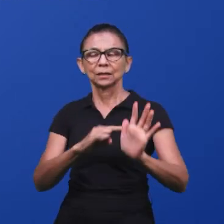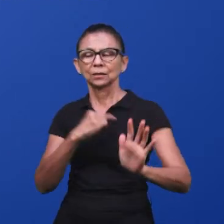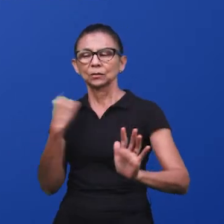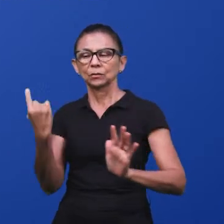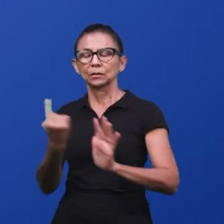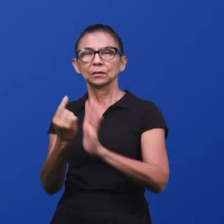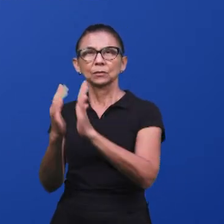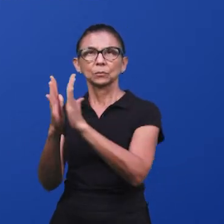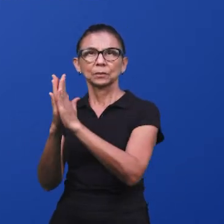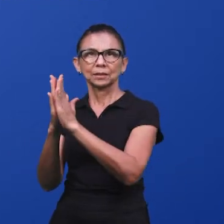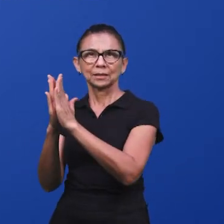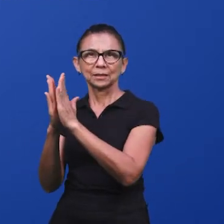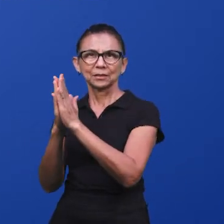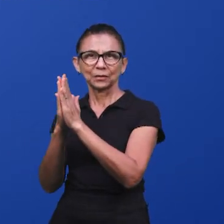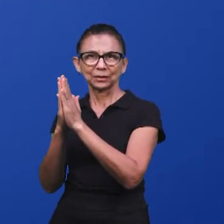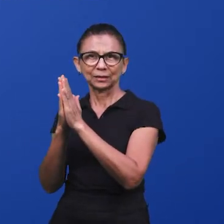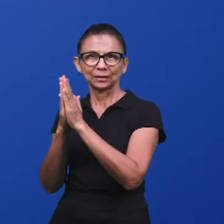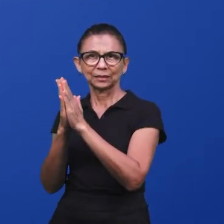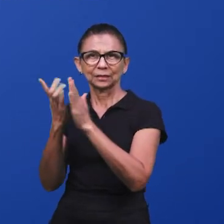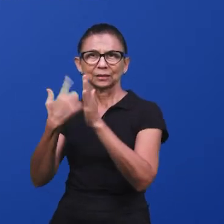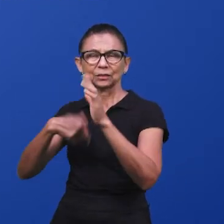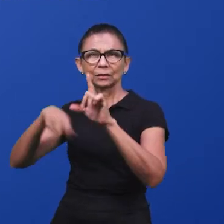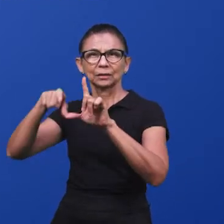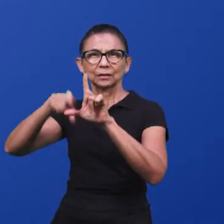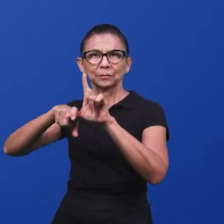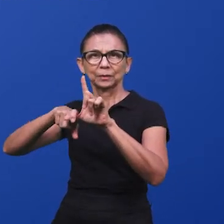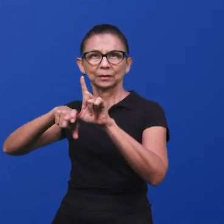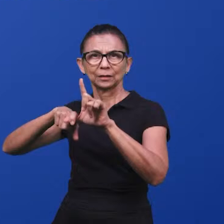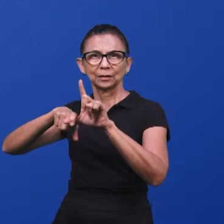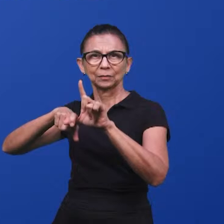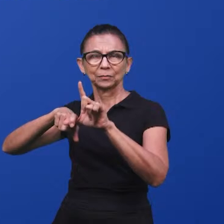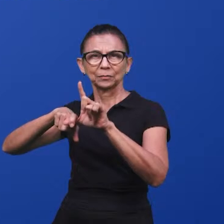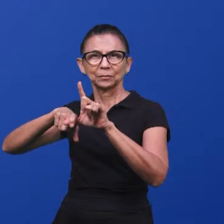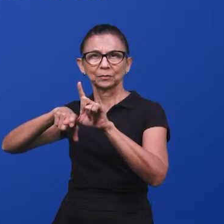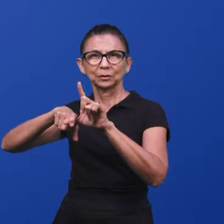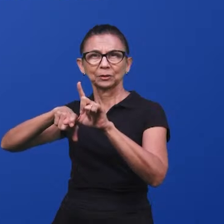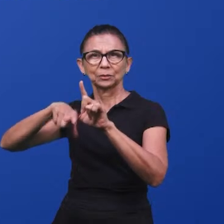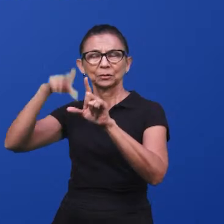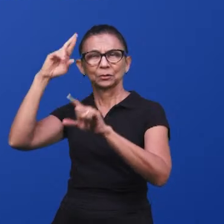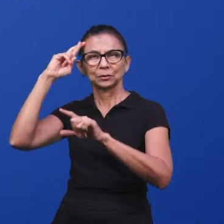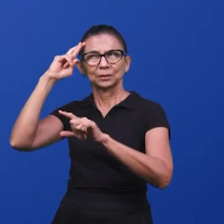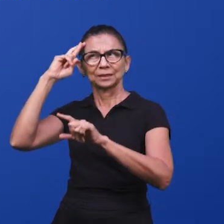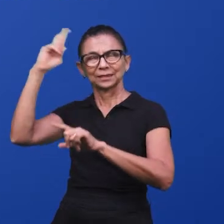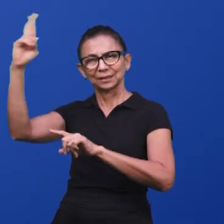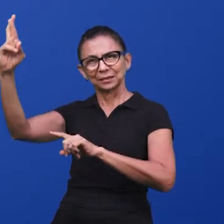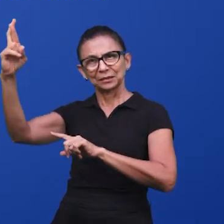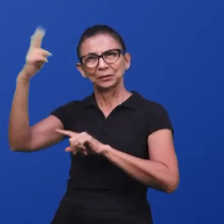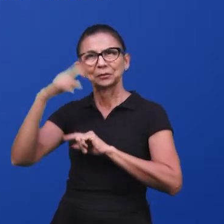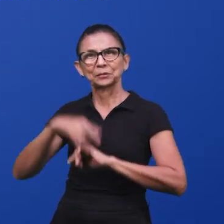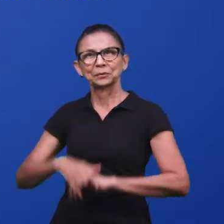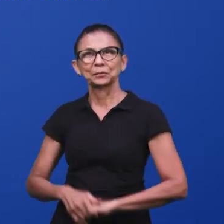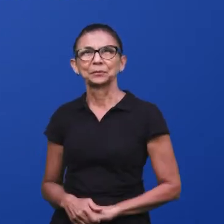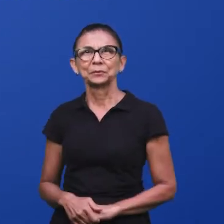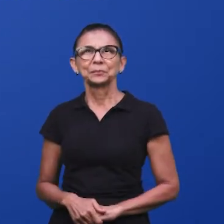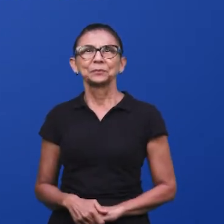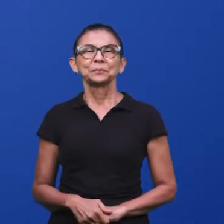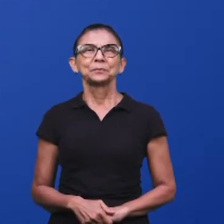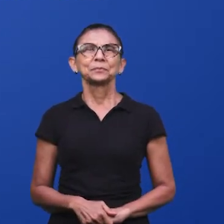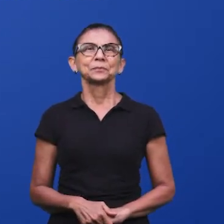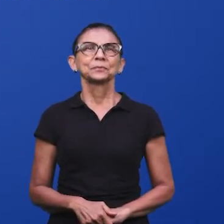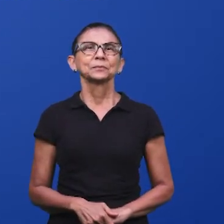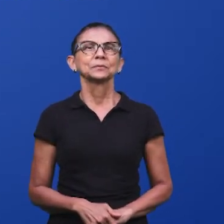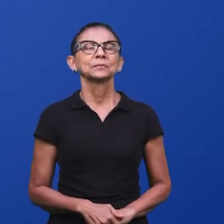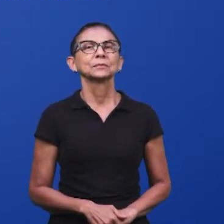pregada porque somos dependentes do